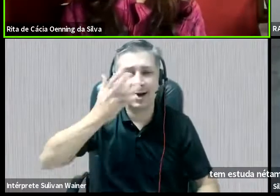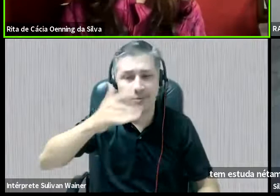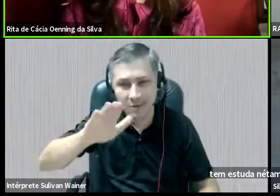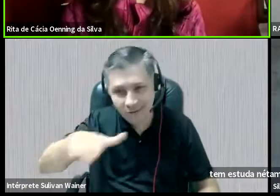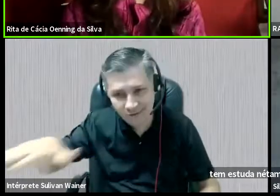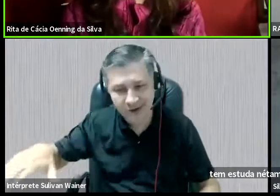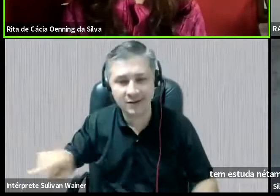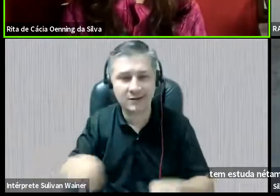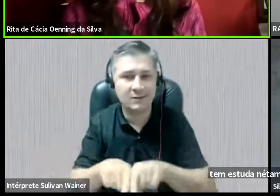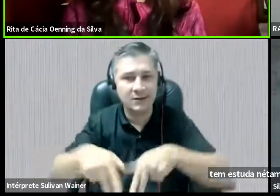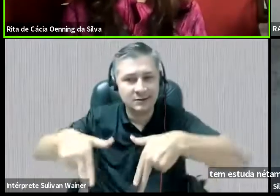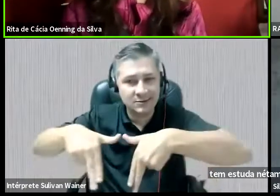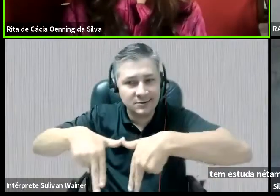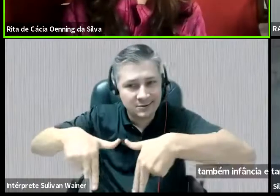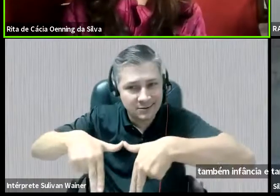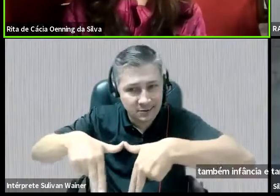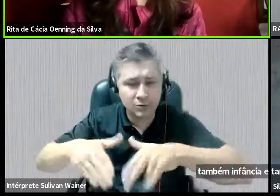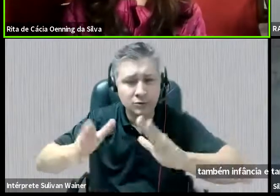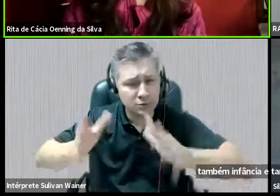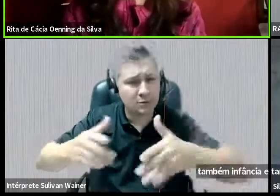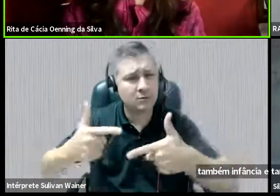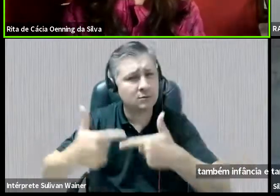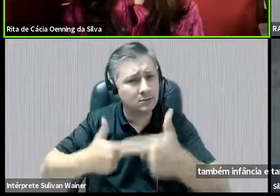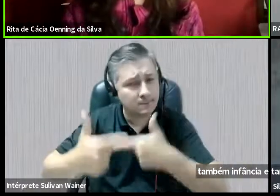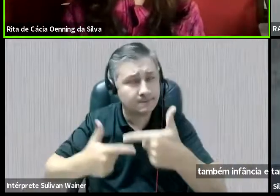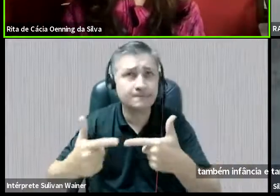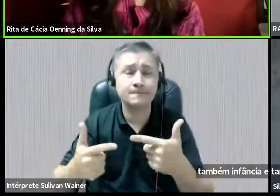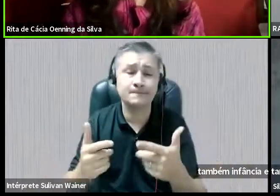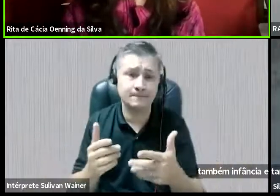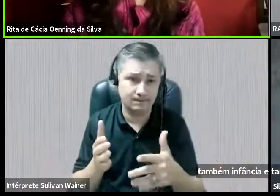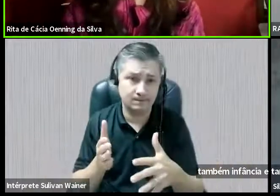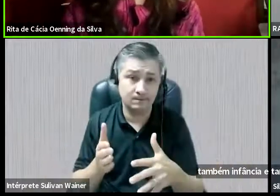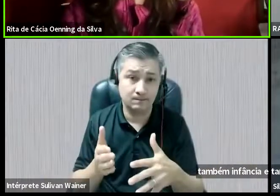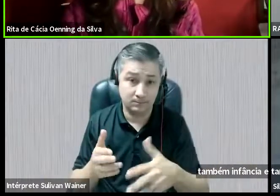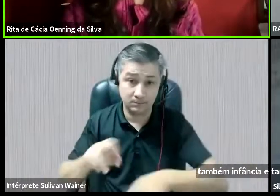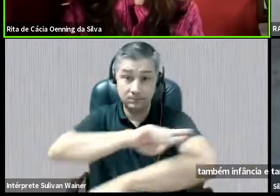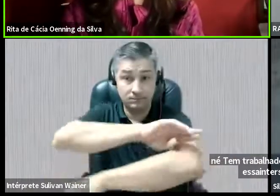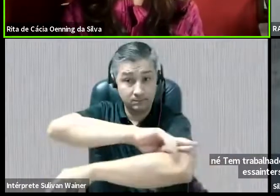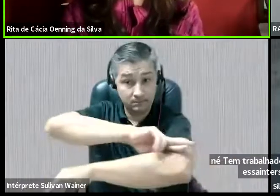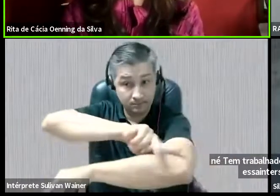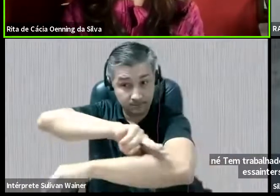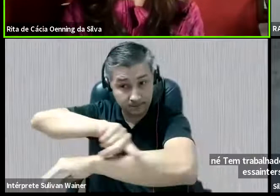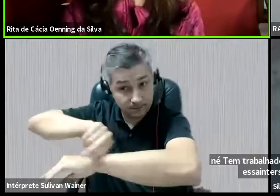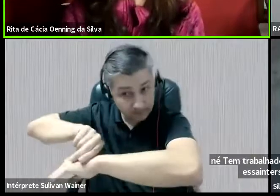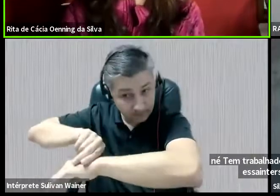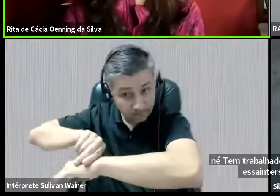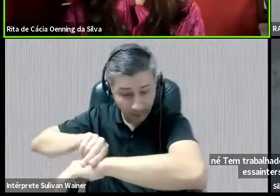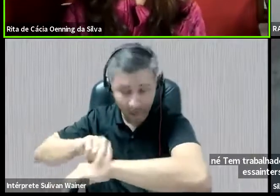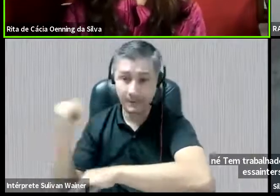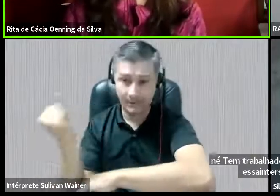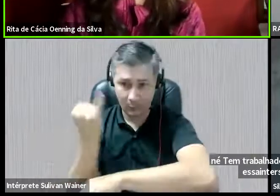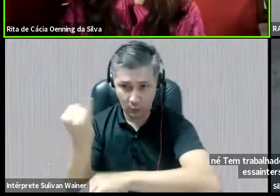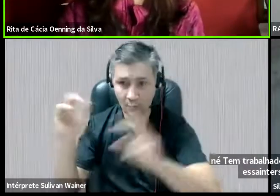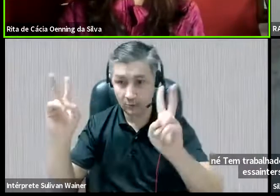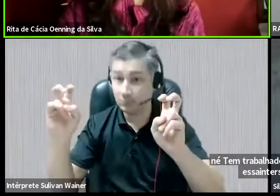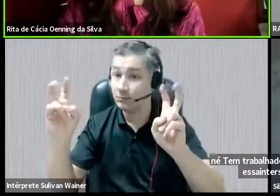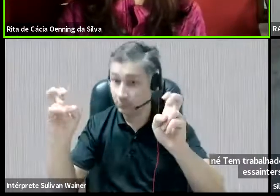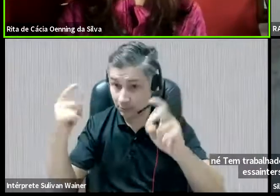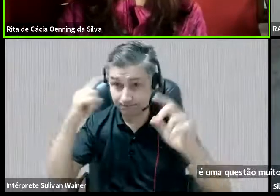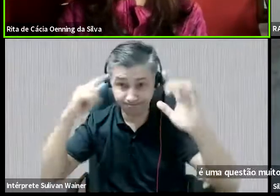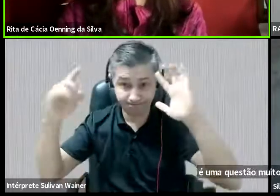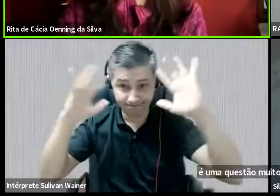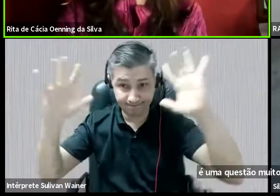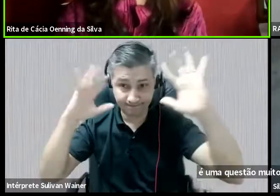Tem trabalhado muito com essa interseção de raça também, que é uma questão muito importante aqui para a gente pensar